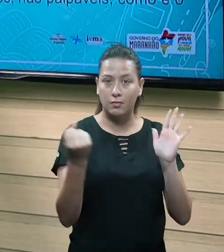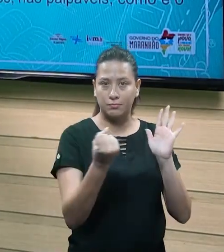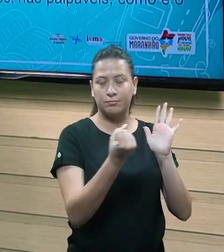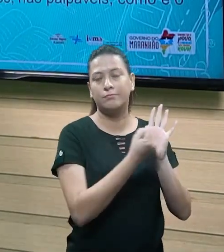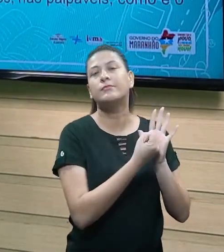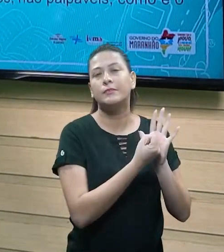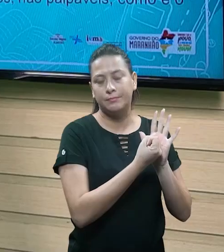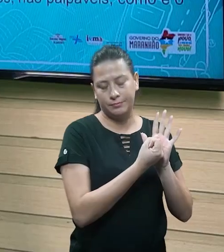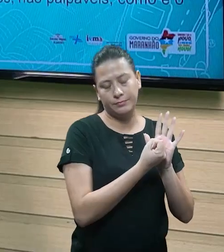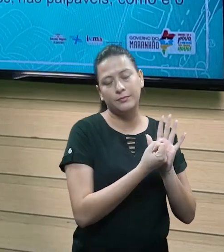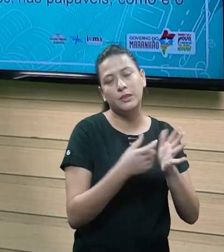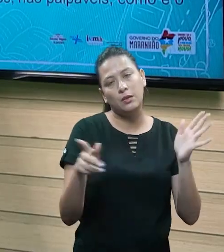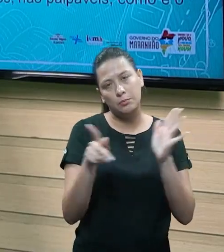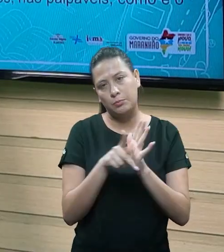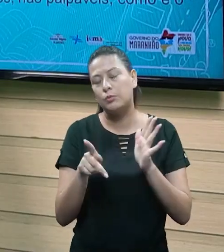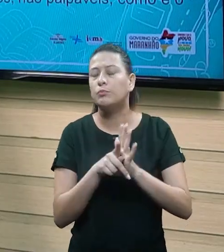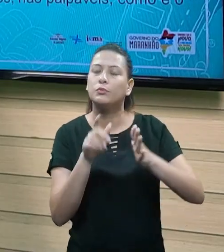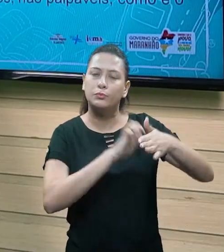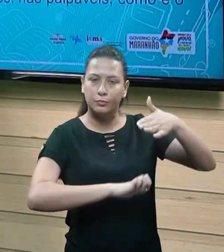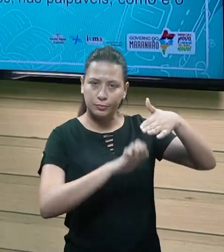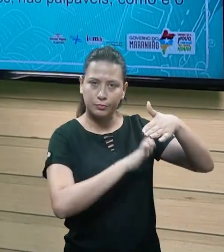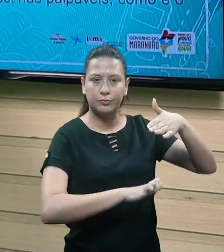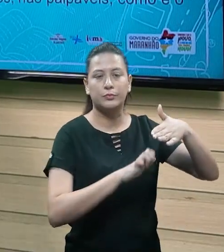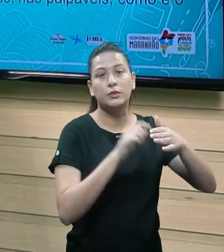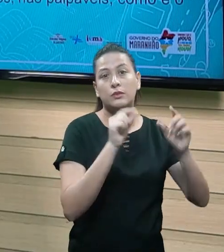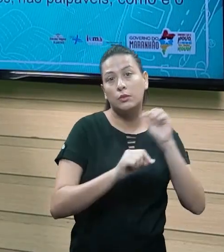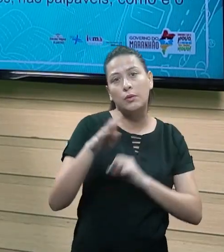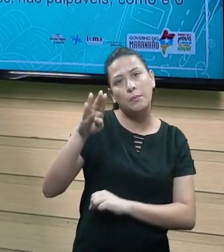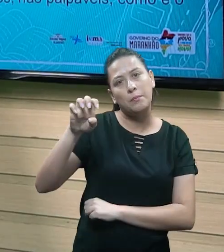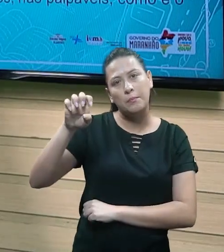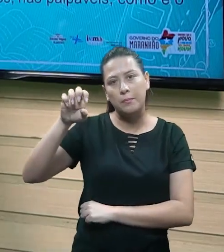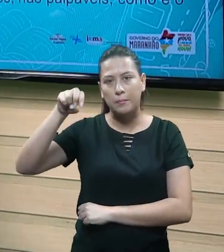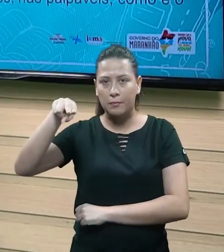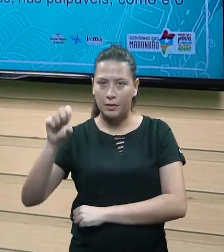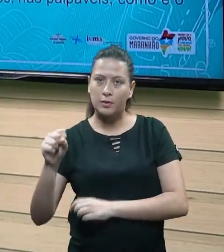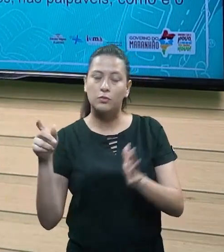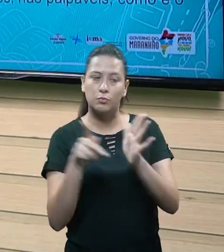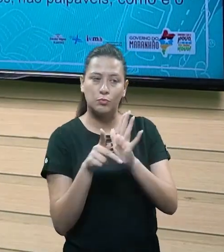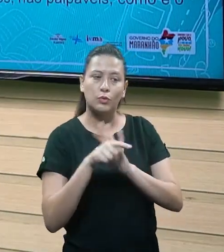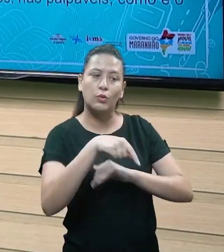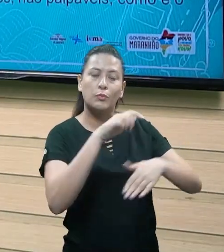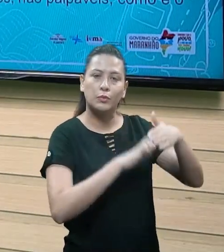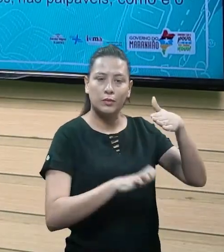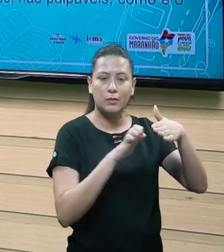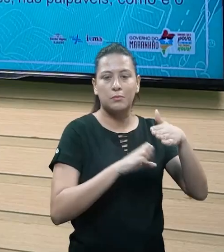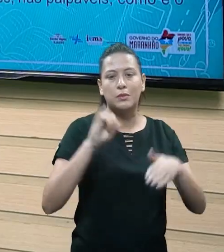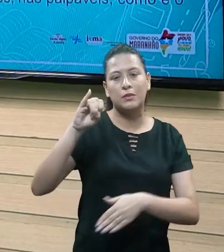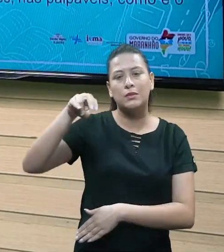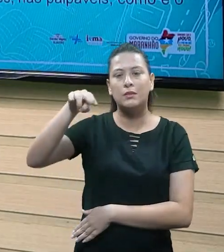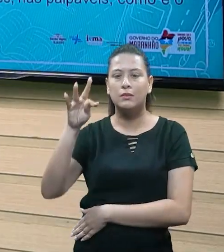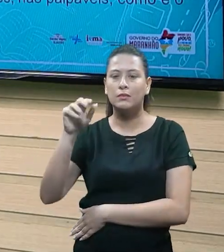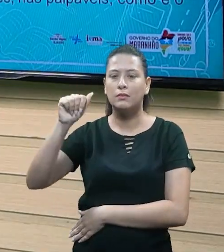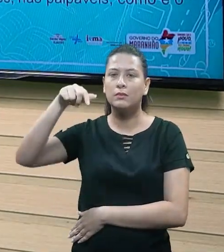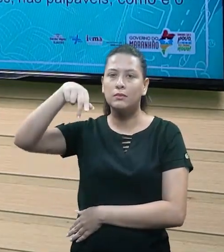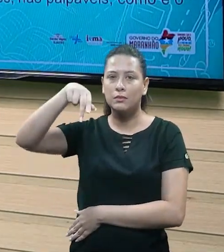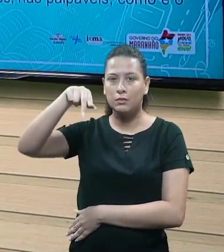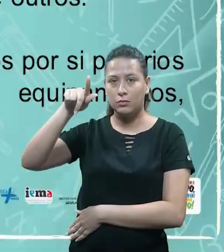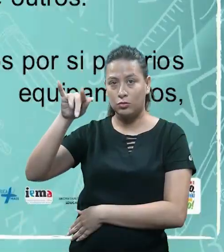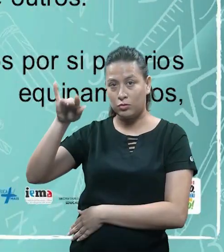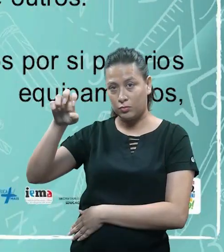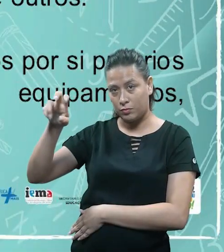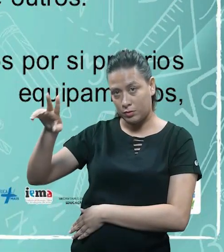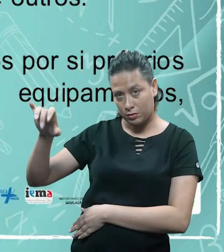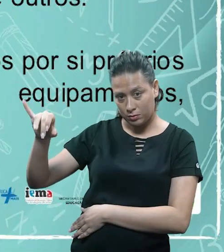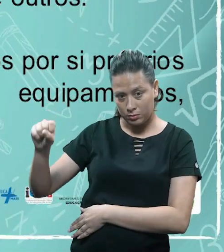marca gera valor, tá em posse daquela instituição, daquela organização, isso é um bem dela também, só que, nesse caso, vai ser um bem intangível, ok?